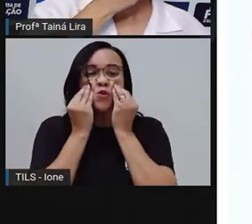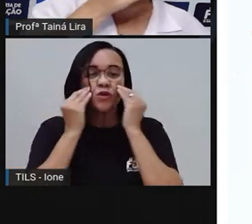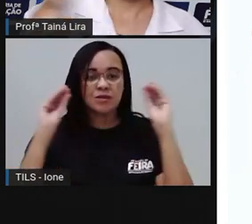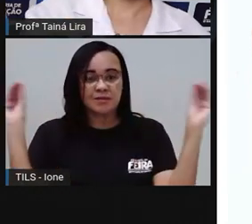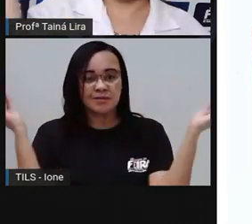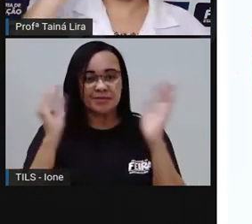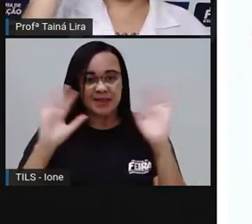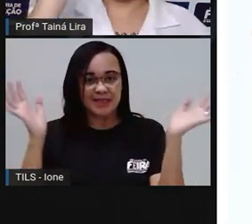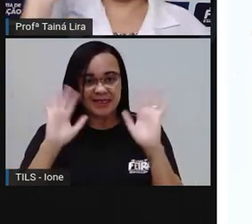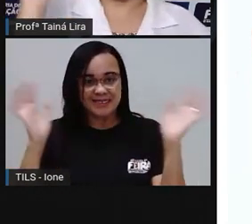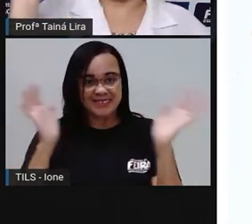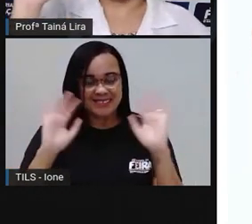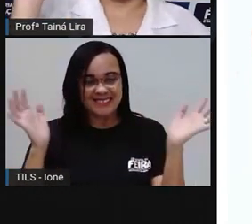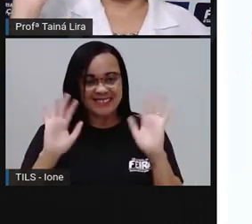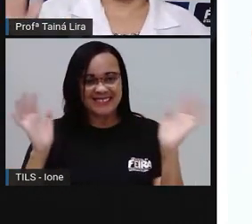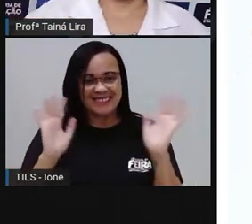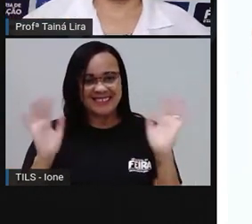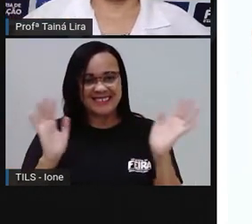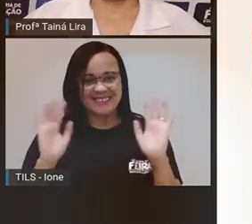Tchau, tchau Tchau